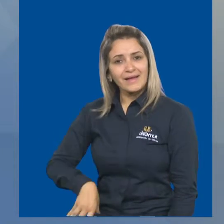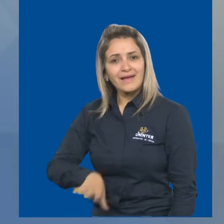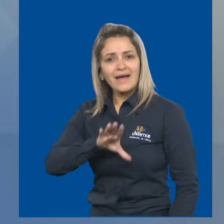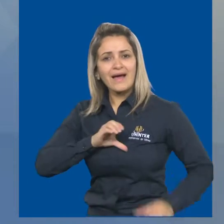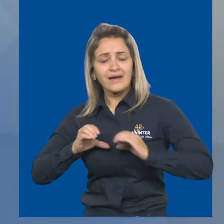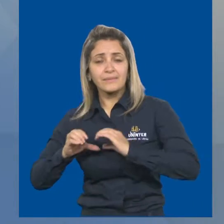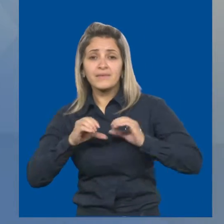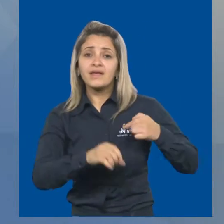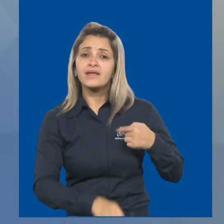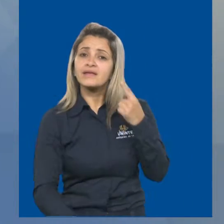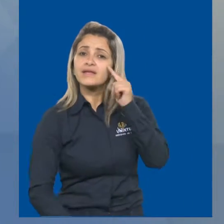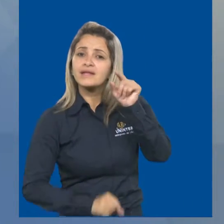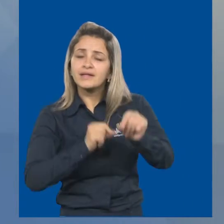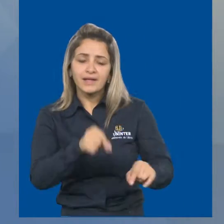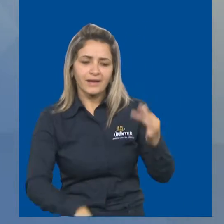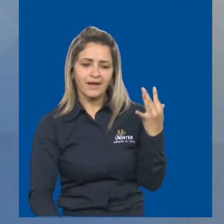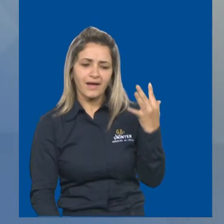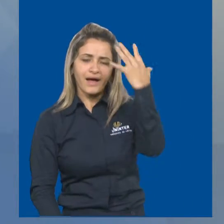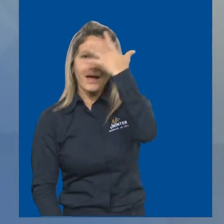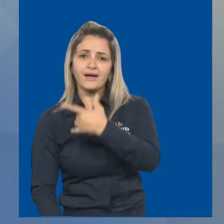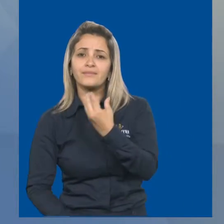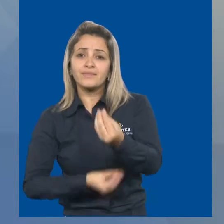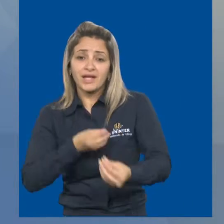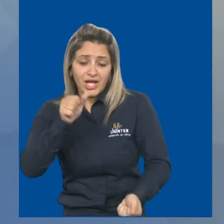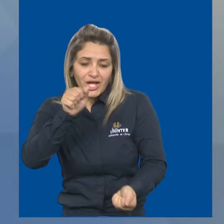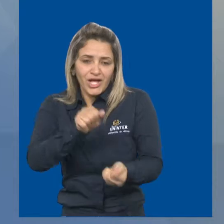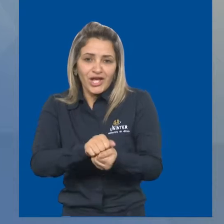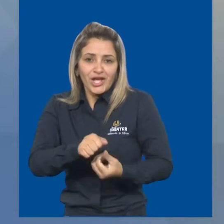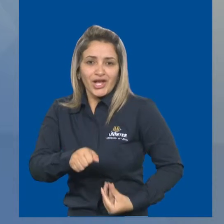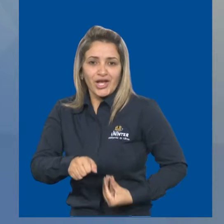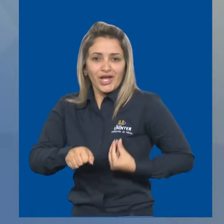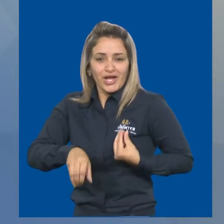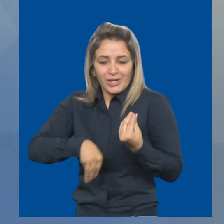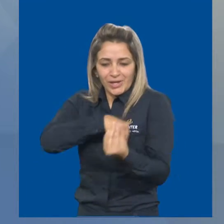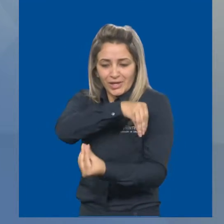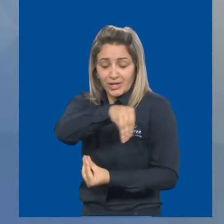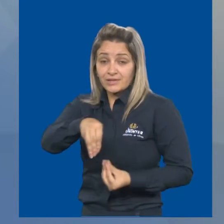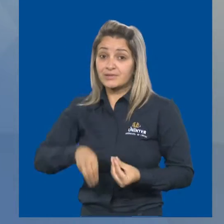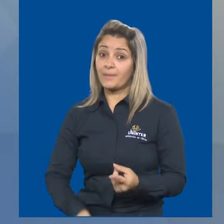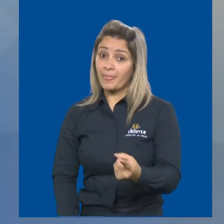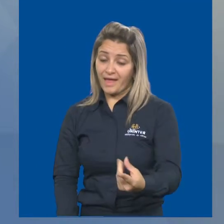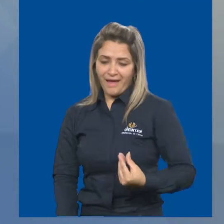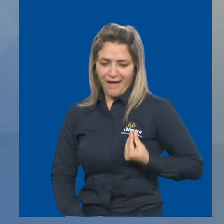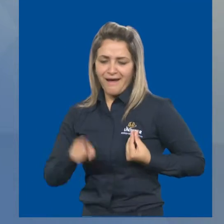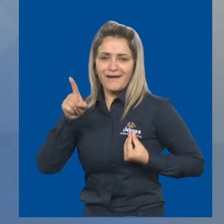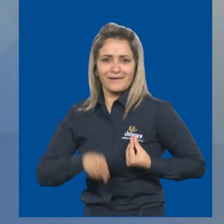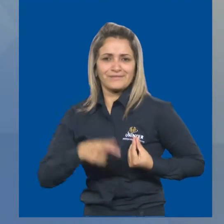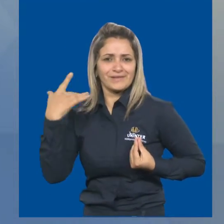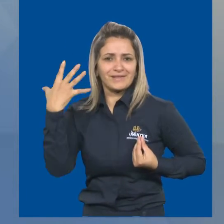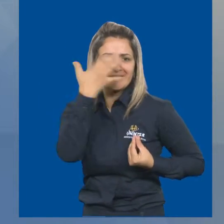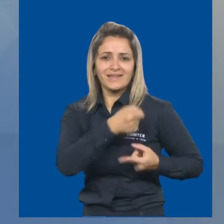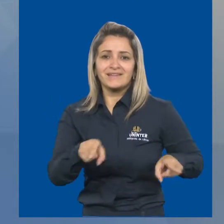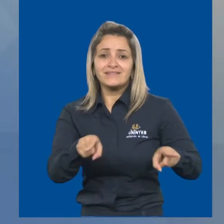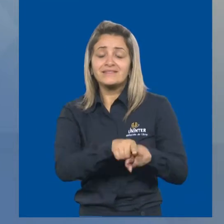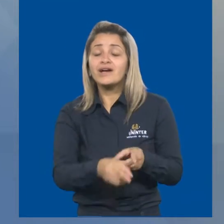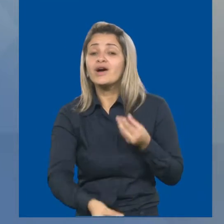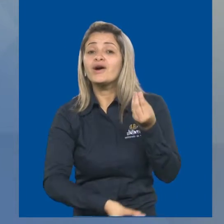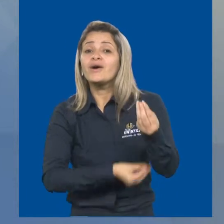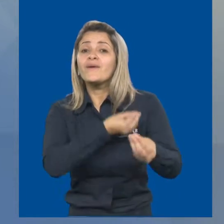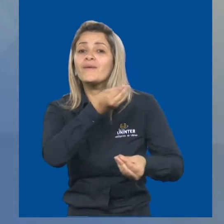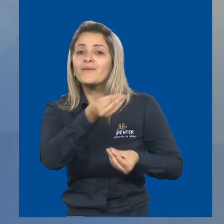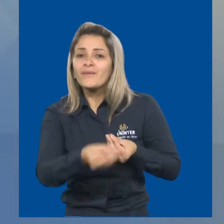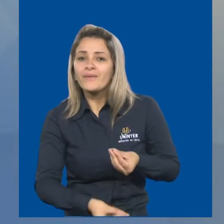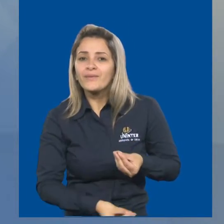compreende que a beleza não está separada da vida, mas a vida, com toda a sua beleza, está escondida embaixo desse